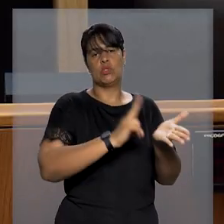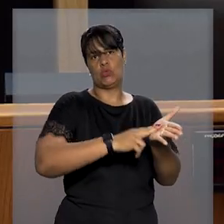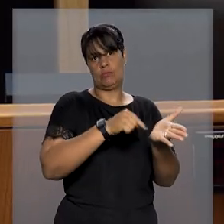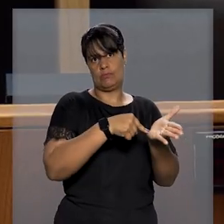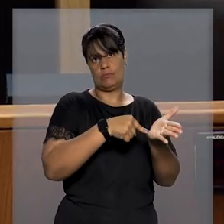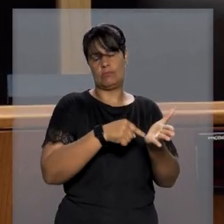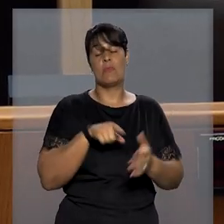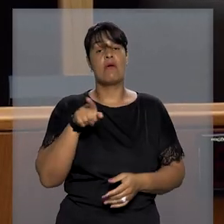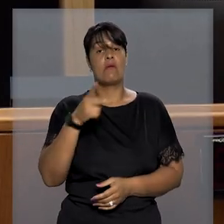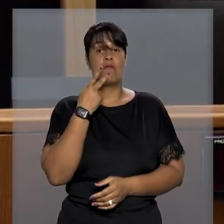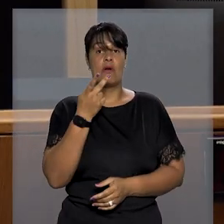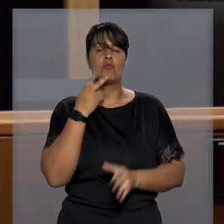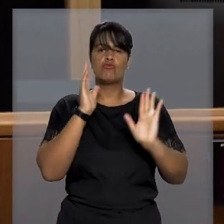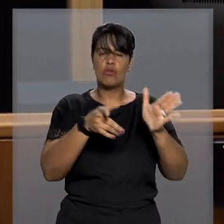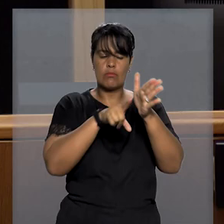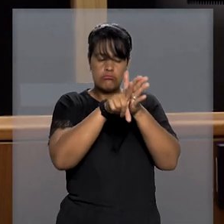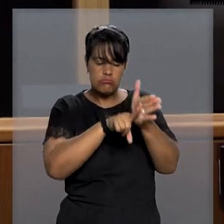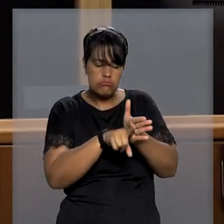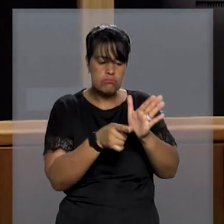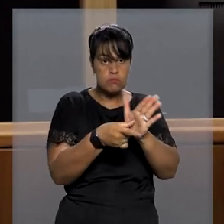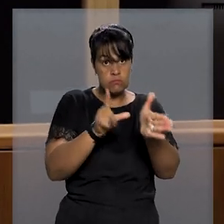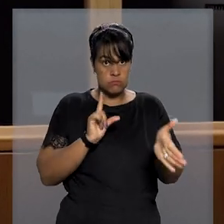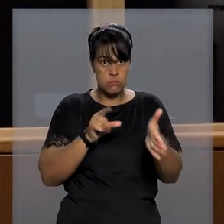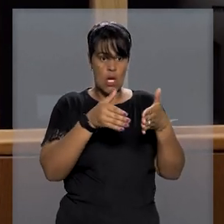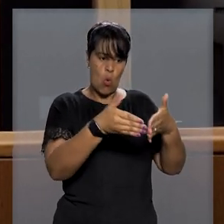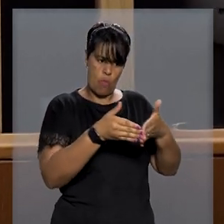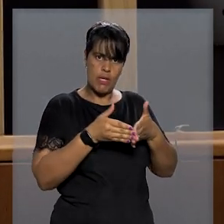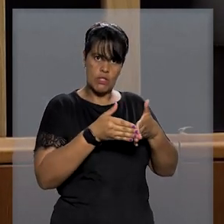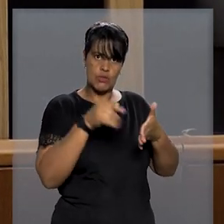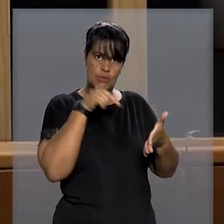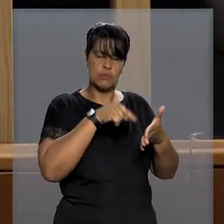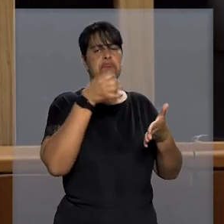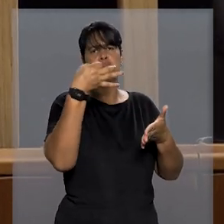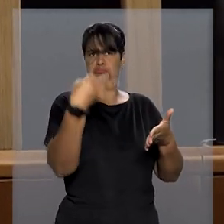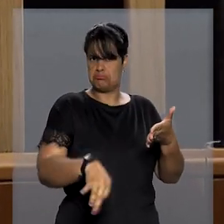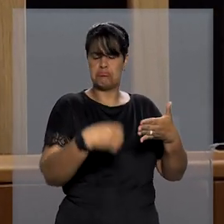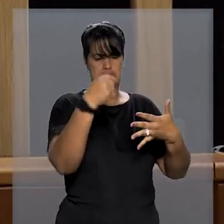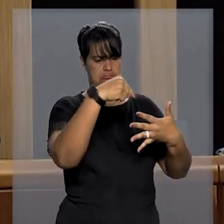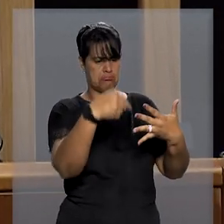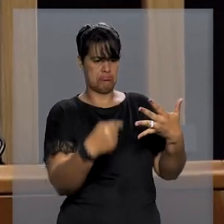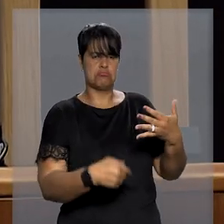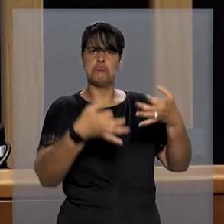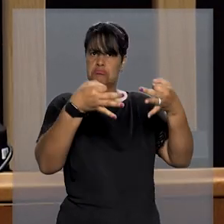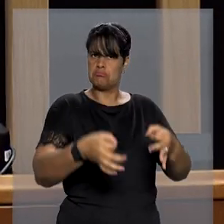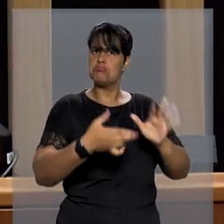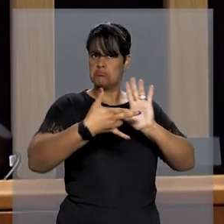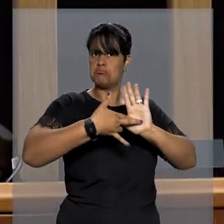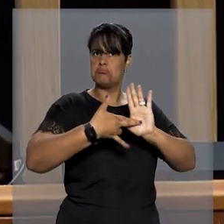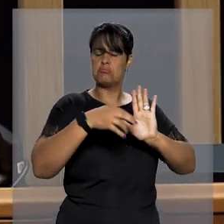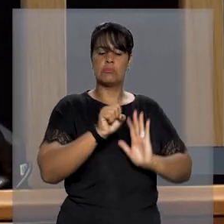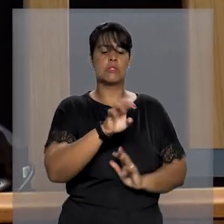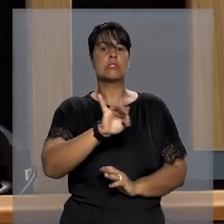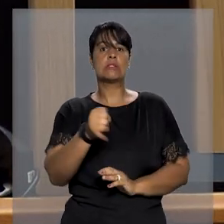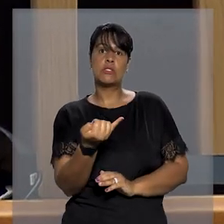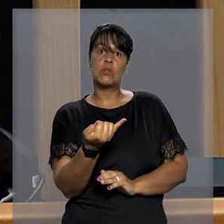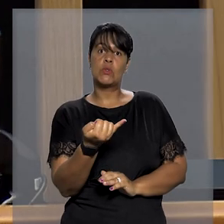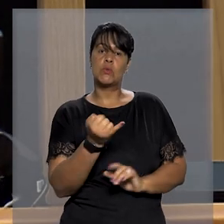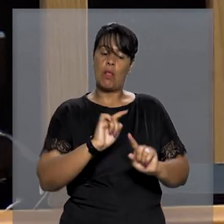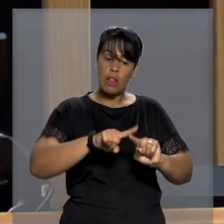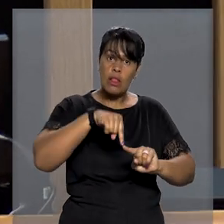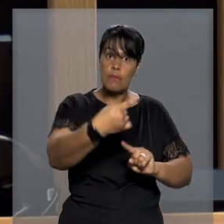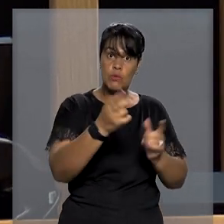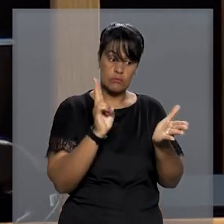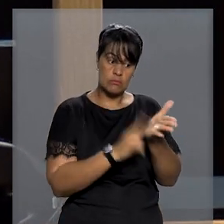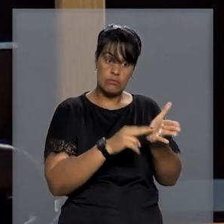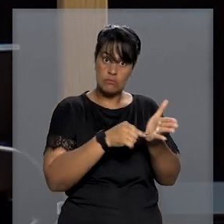A magistrada observou que, em exame preliminar, o pedido de homologação atende aos requisitos legais previstos no regimento interno do STJ.